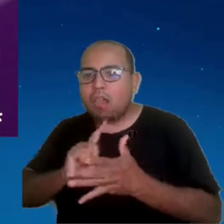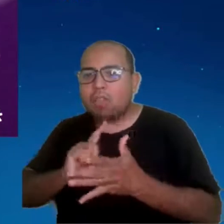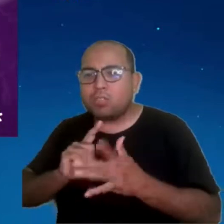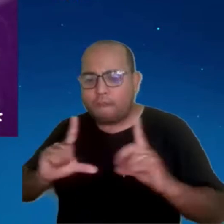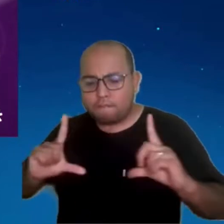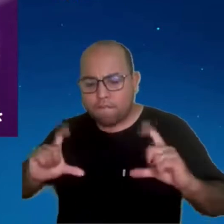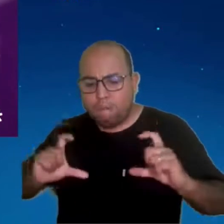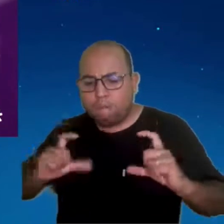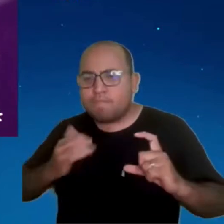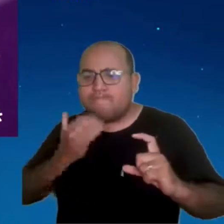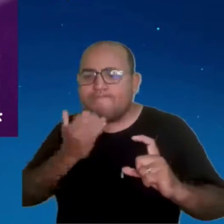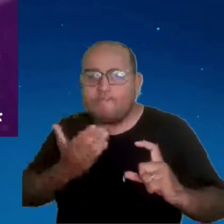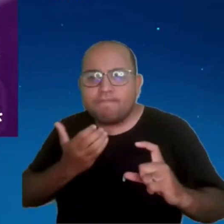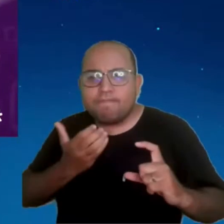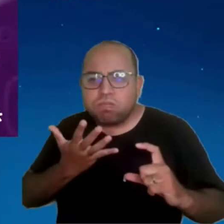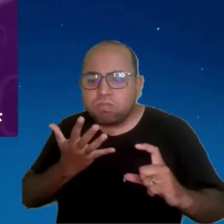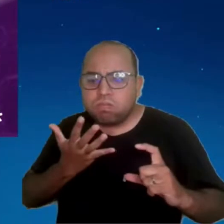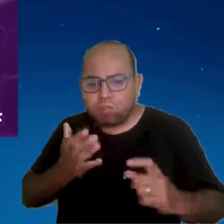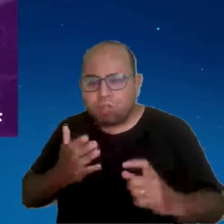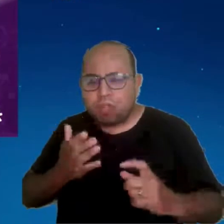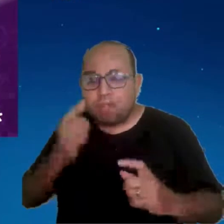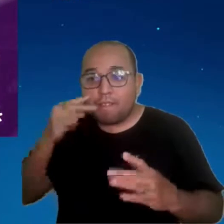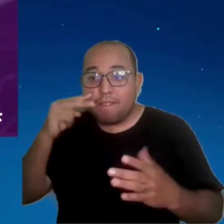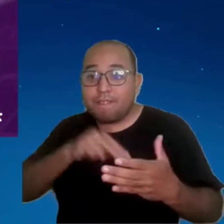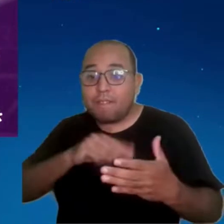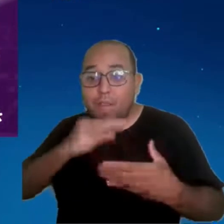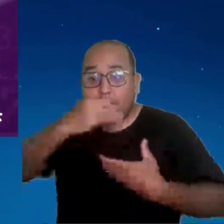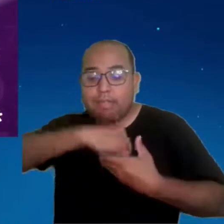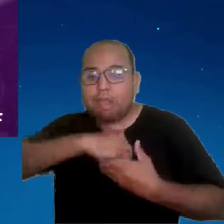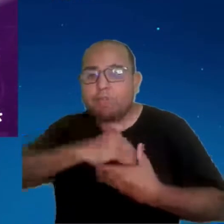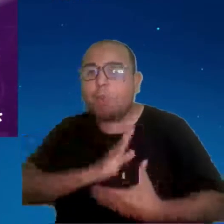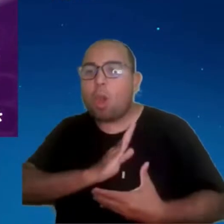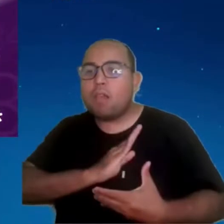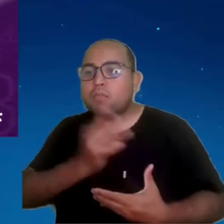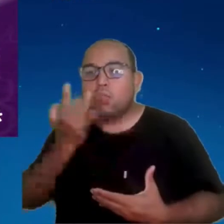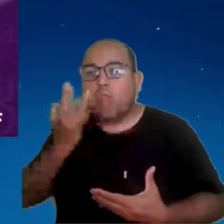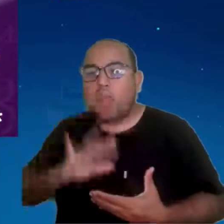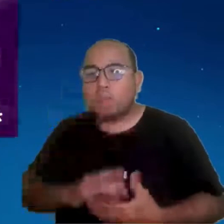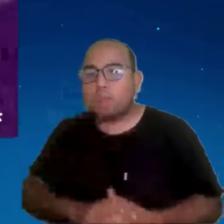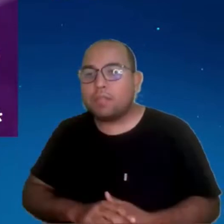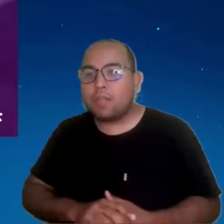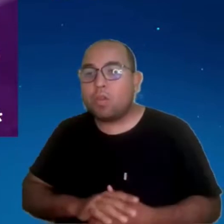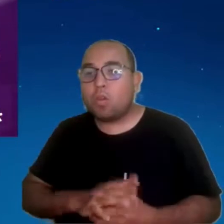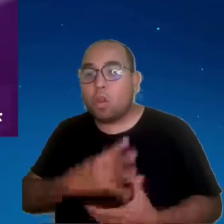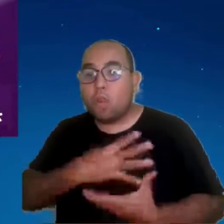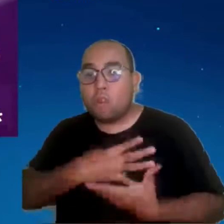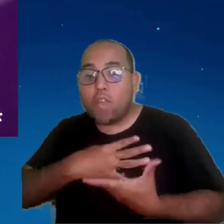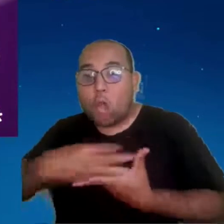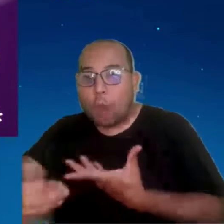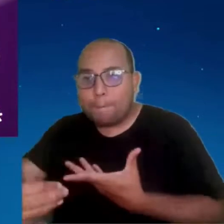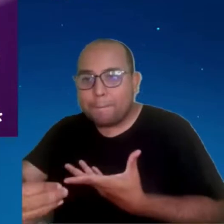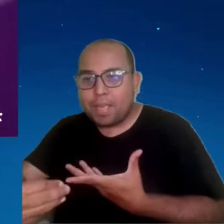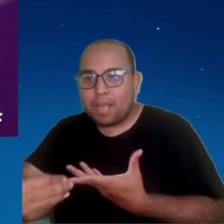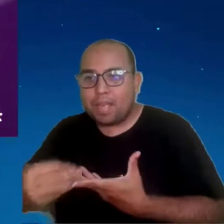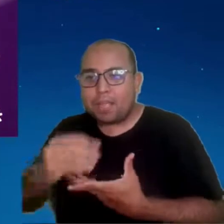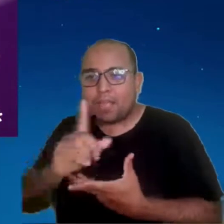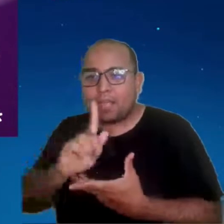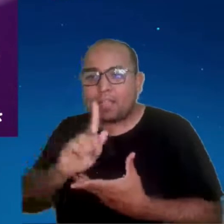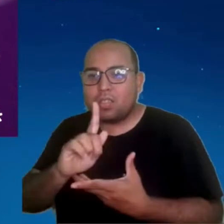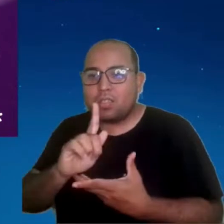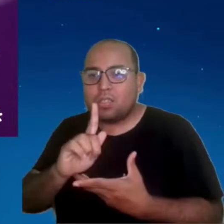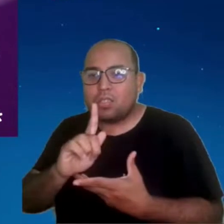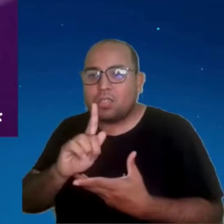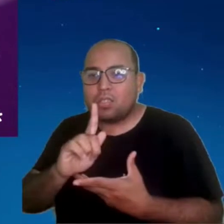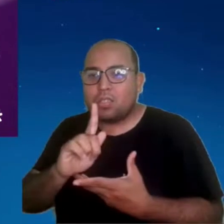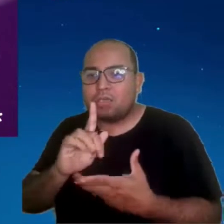você não consegue ter a visão clara do que você pode encontrar no coração. Quando você cria uma cópia fiel, através de um gêmeo digital do coração,